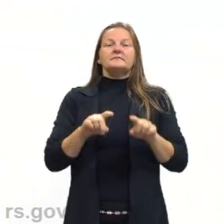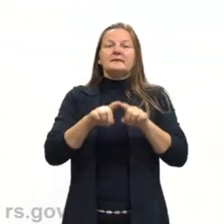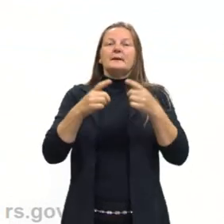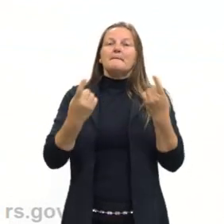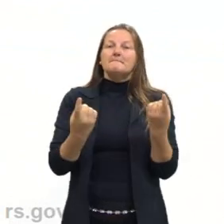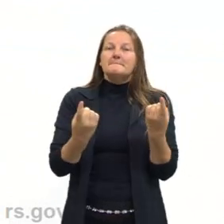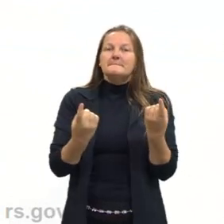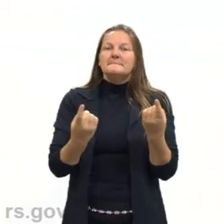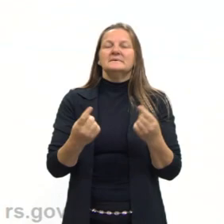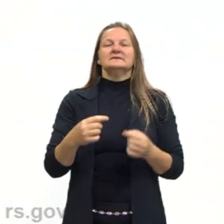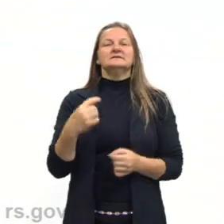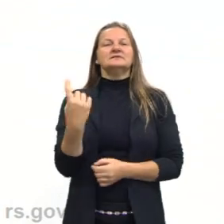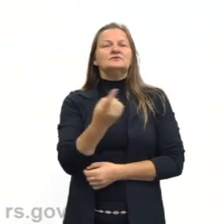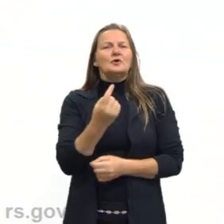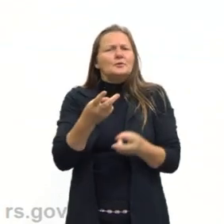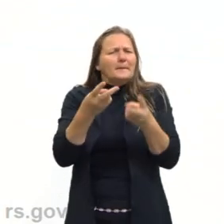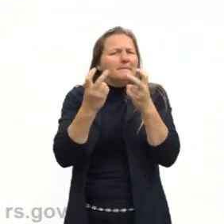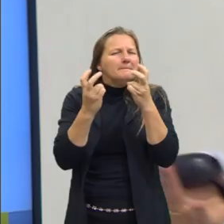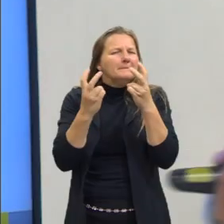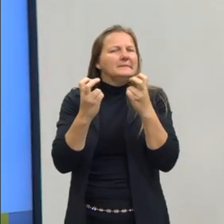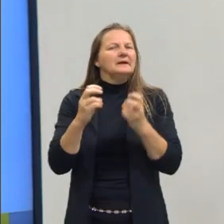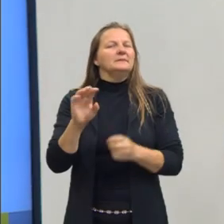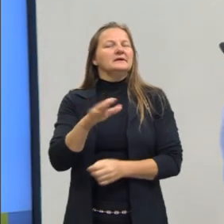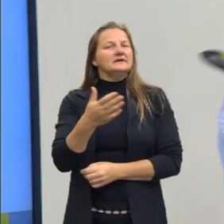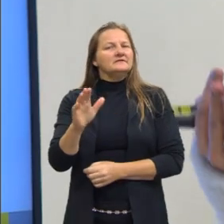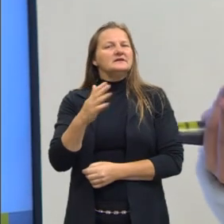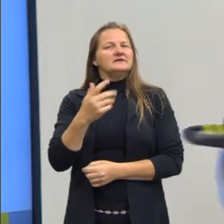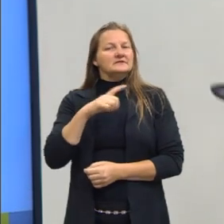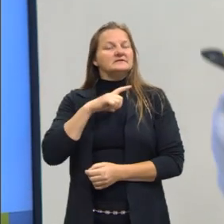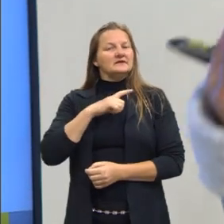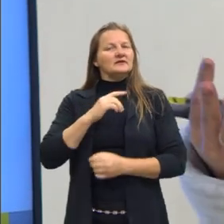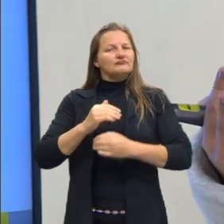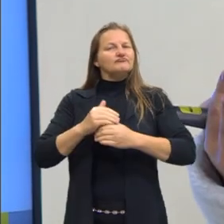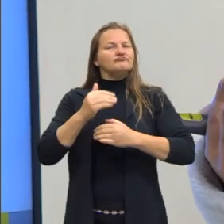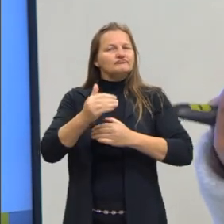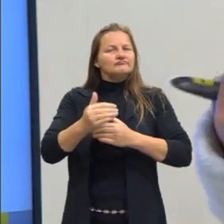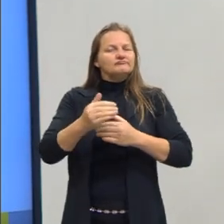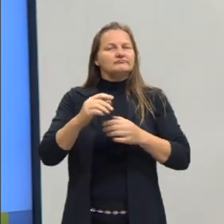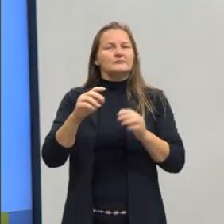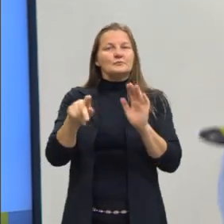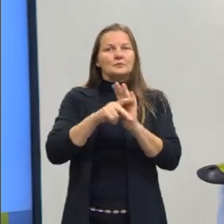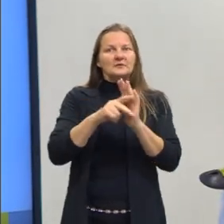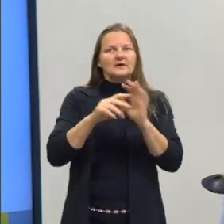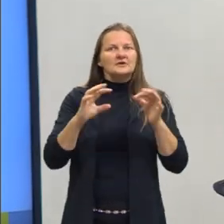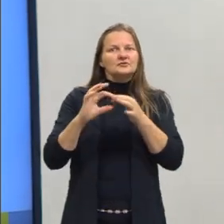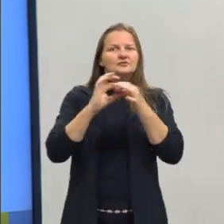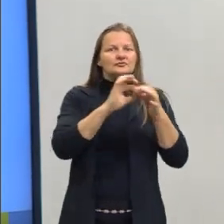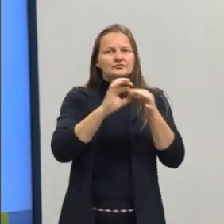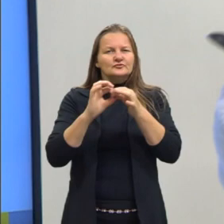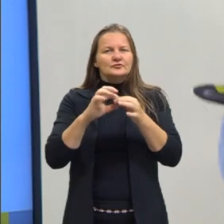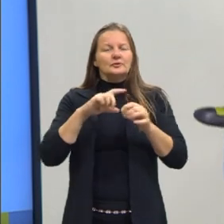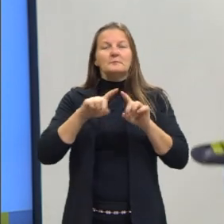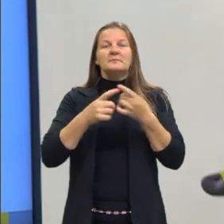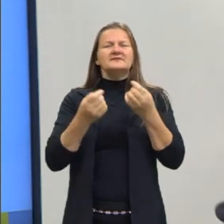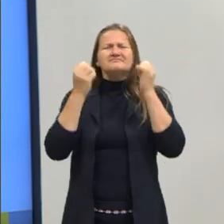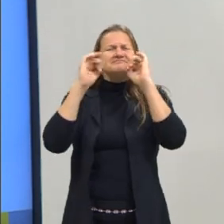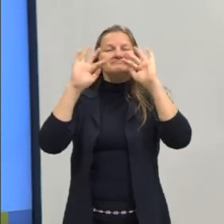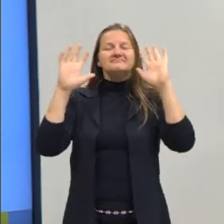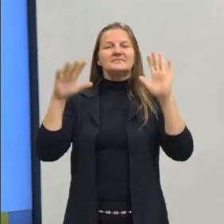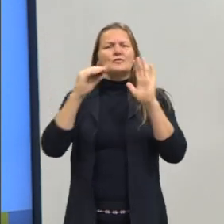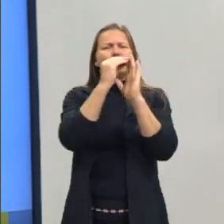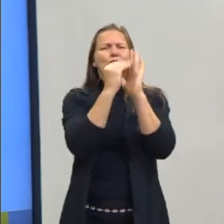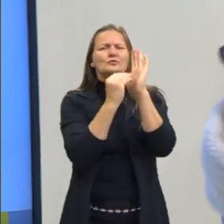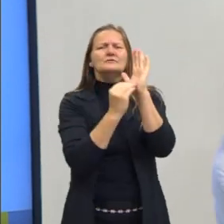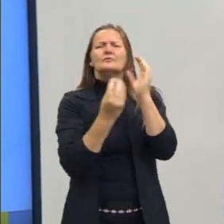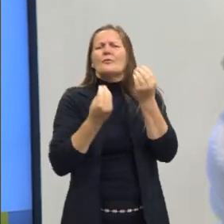a gente não percebe que muitas vezes a gente vê essas propriedades ocorrendo, mas não entende o conteúdo,